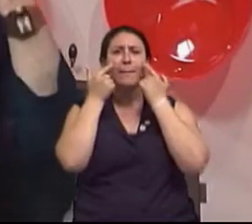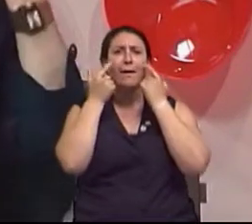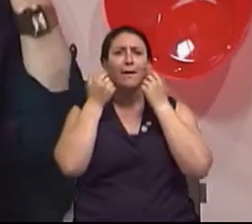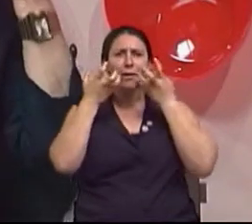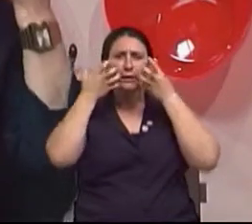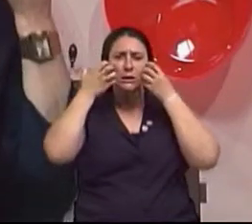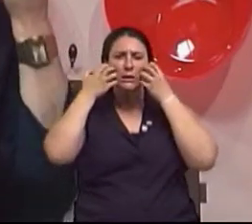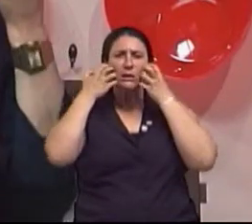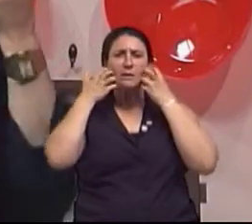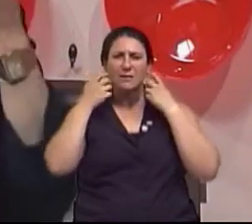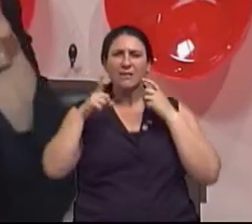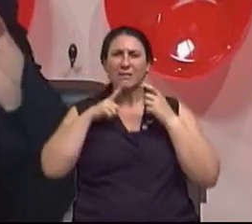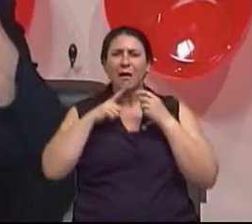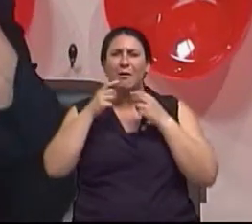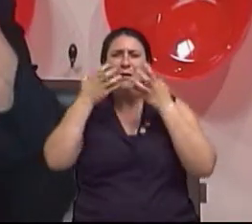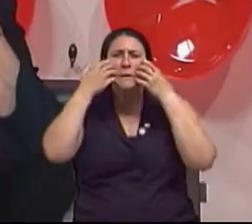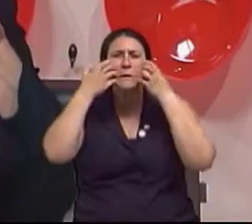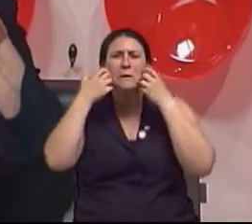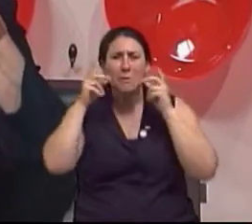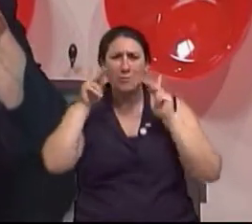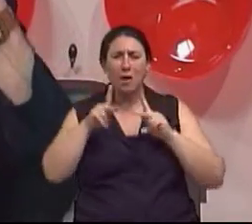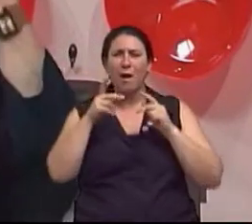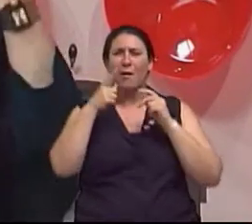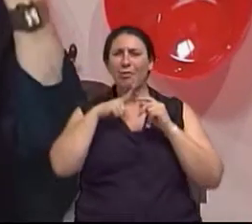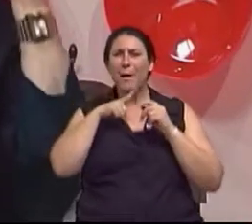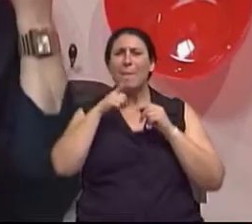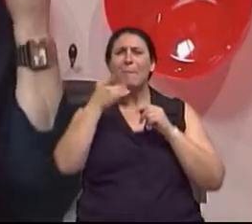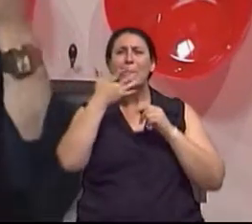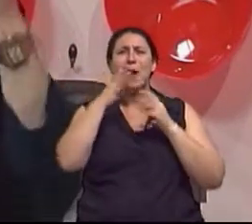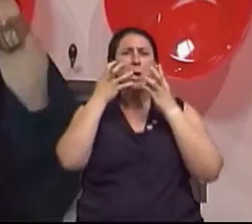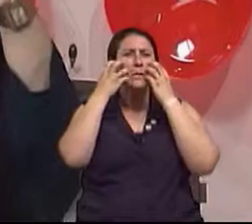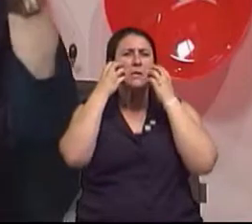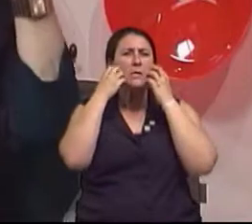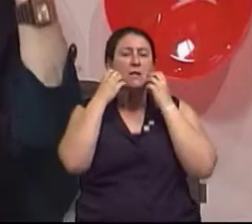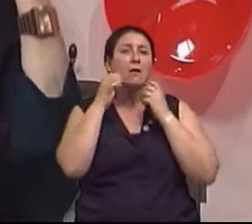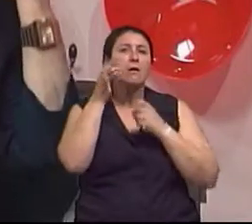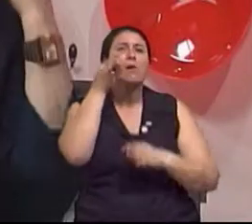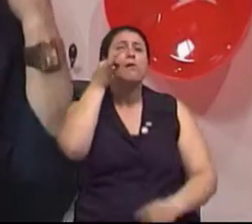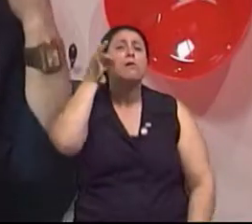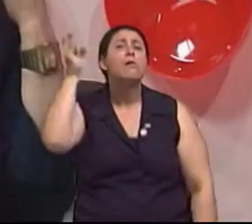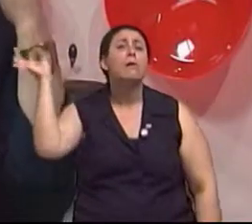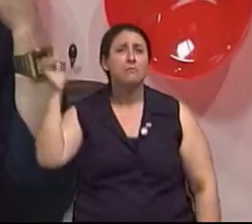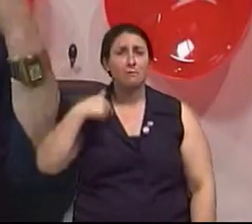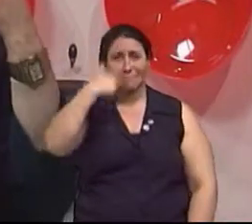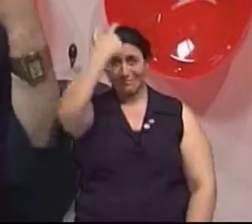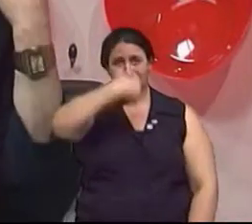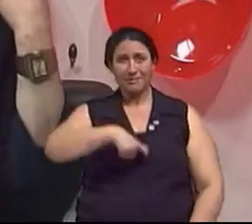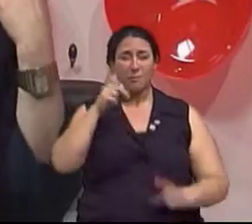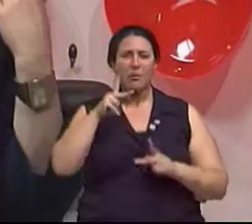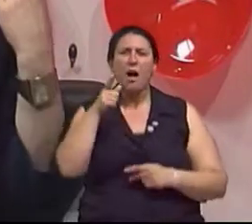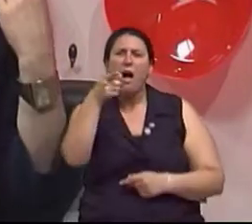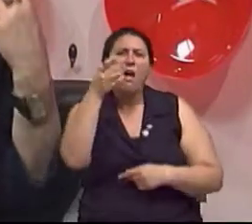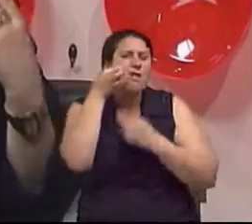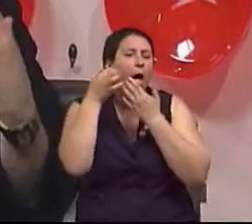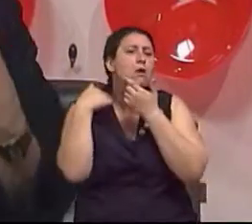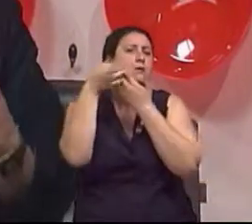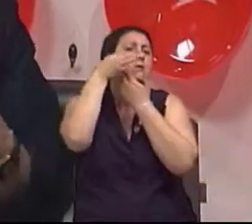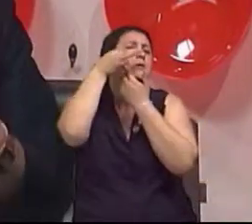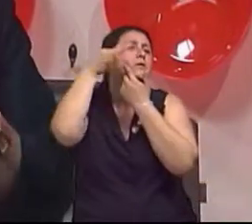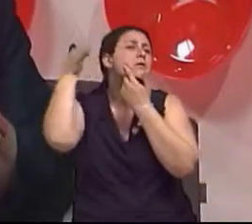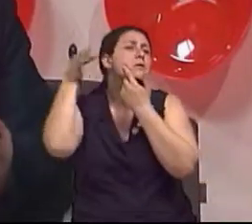lamelar, a pele vai saindo inteirinha e o paciente, então, arranca aquelas pelezinhas. Isso pode trazer